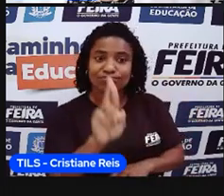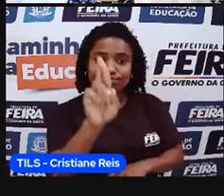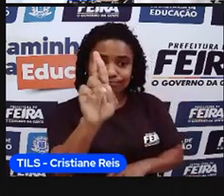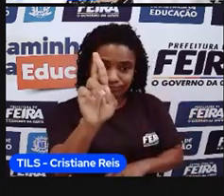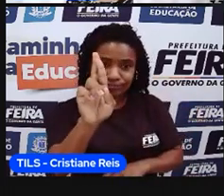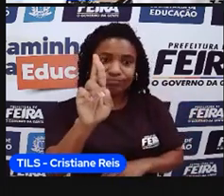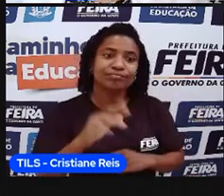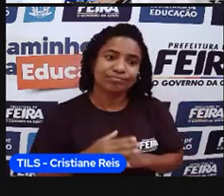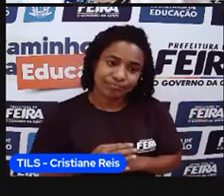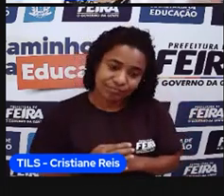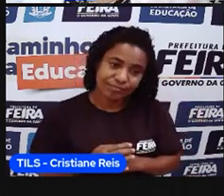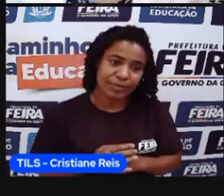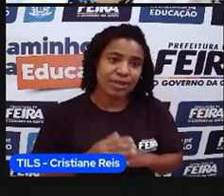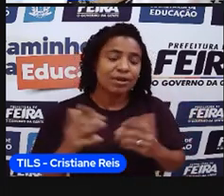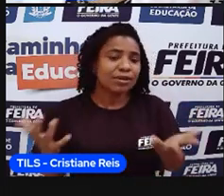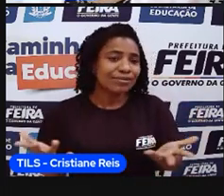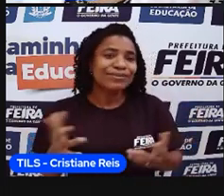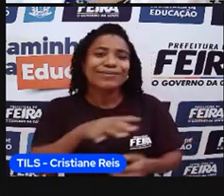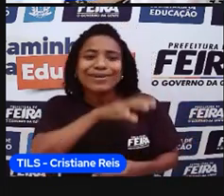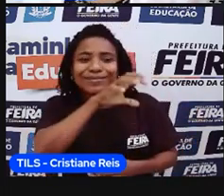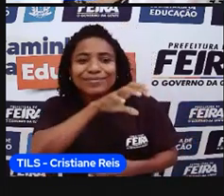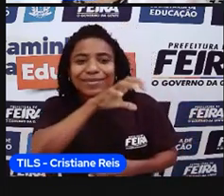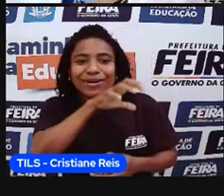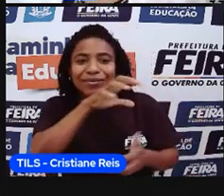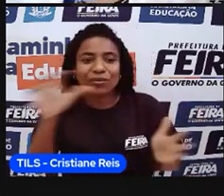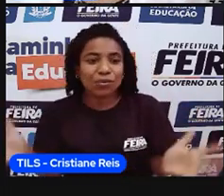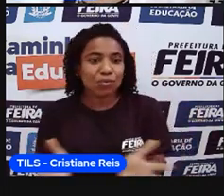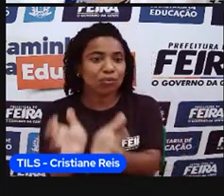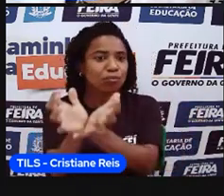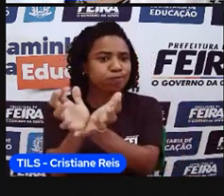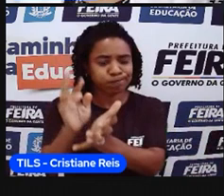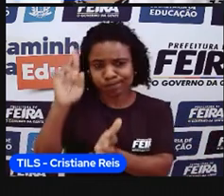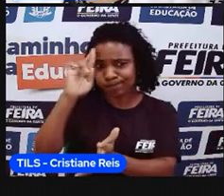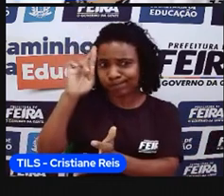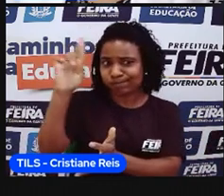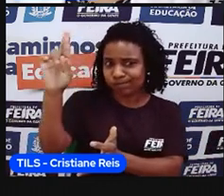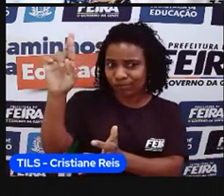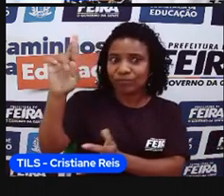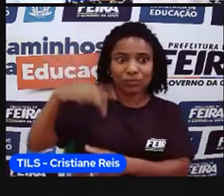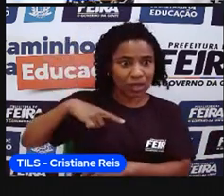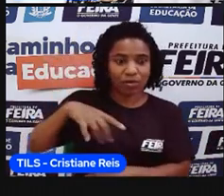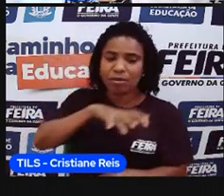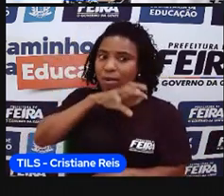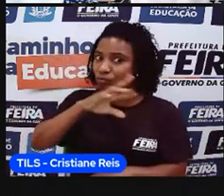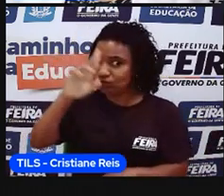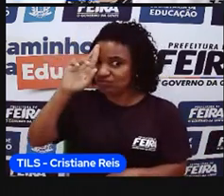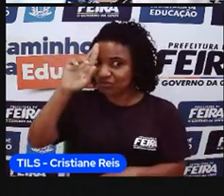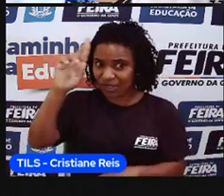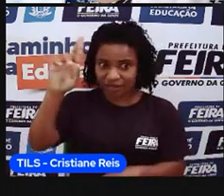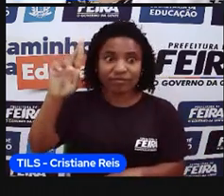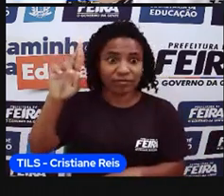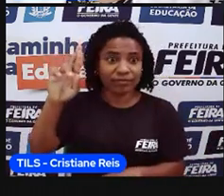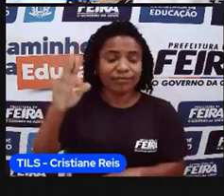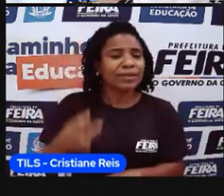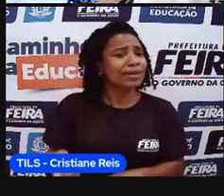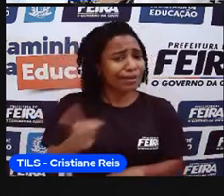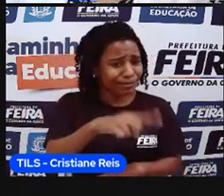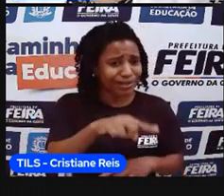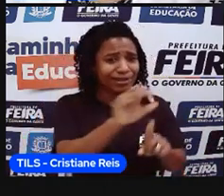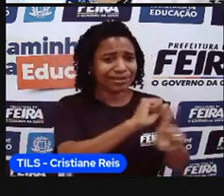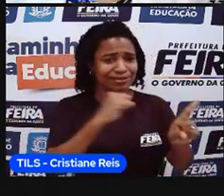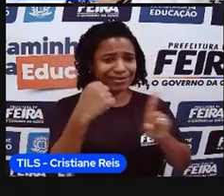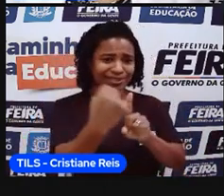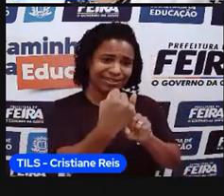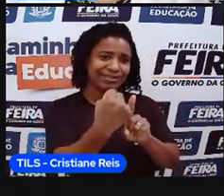Normalmente no reino animal, um animal domina ali aquele território, aquele espaço dele ali. Na sociedade humana também é do